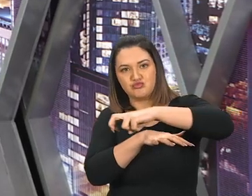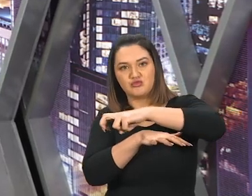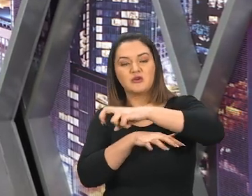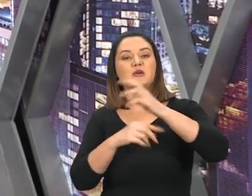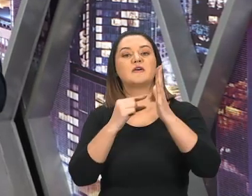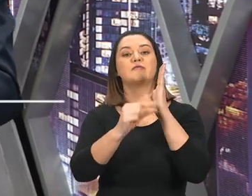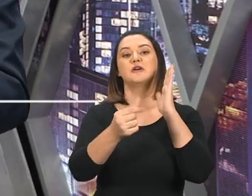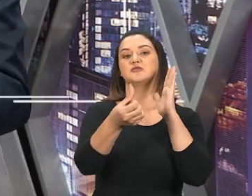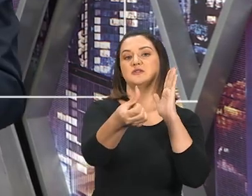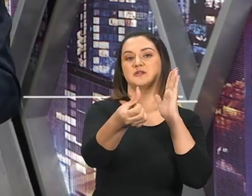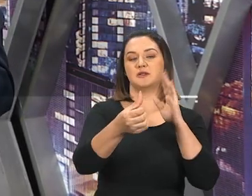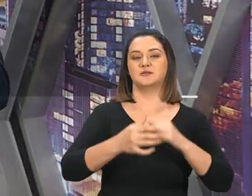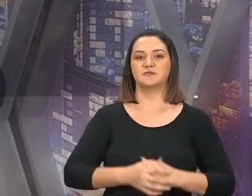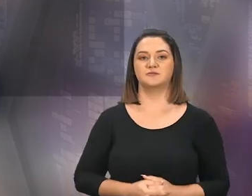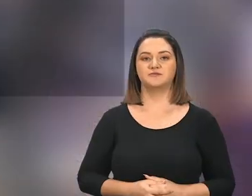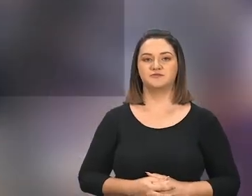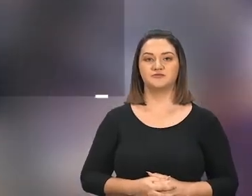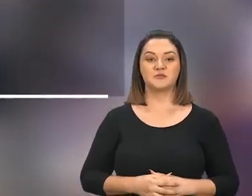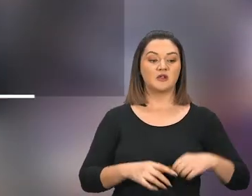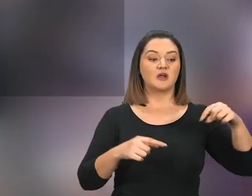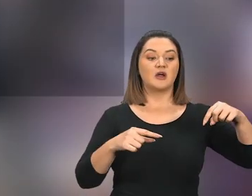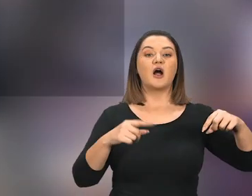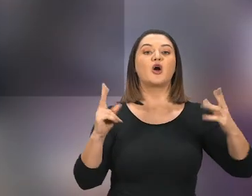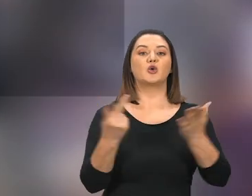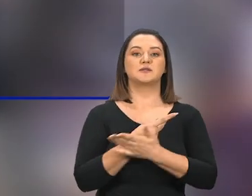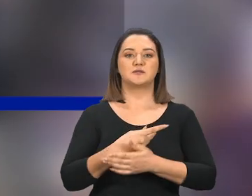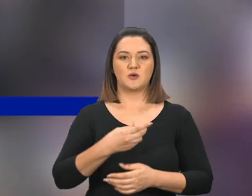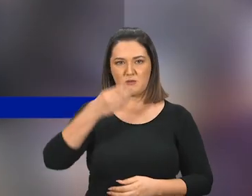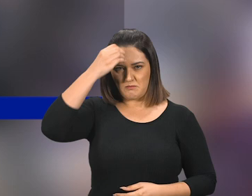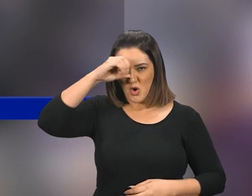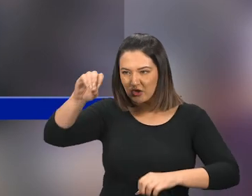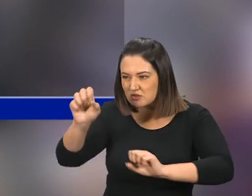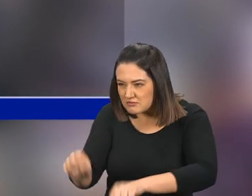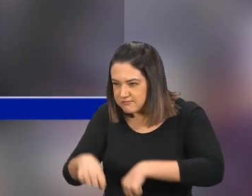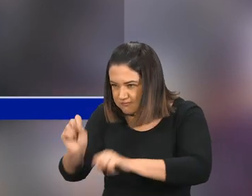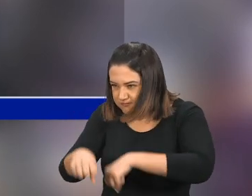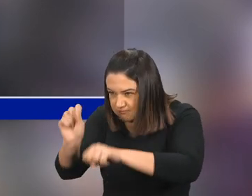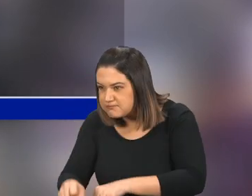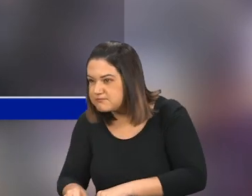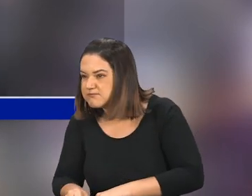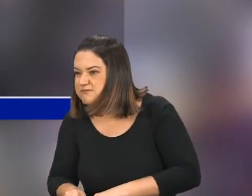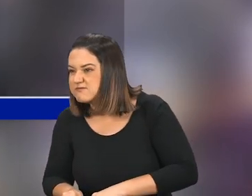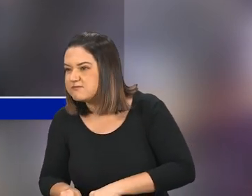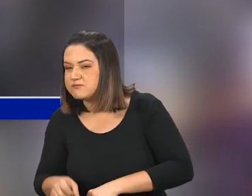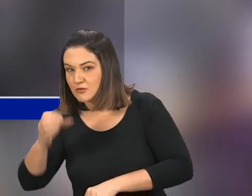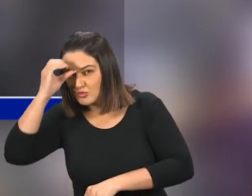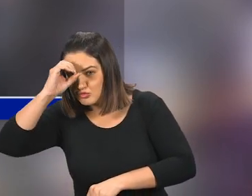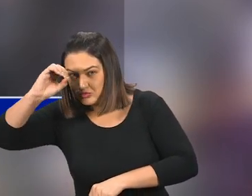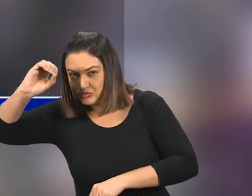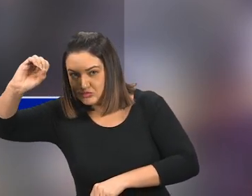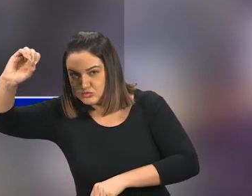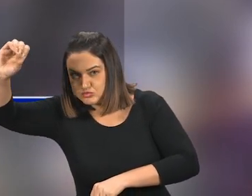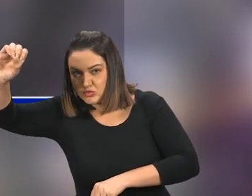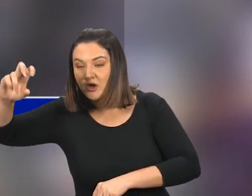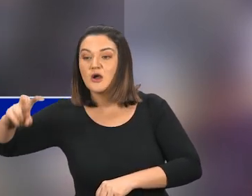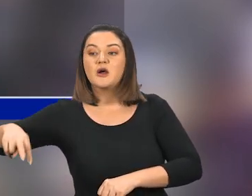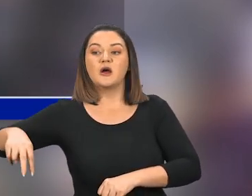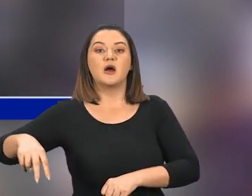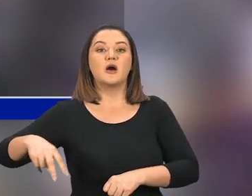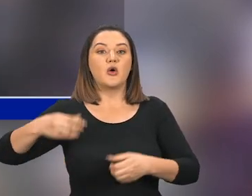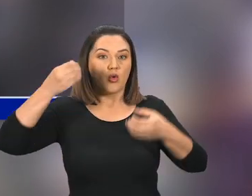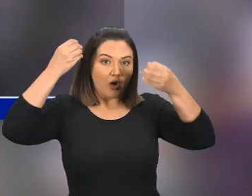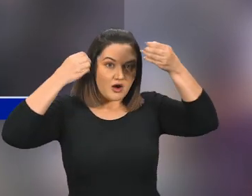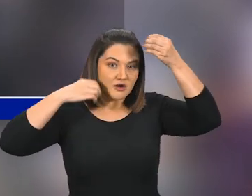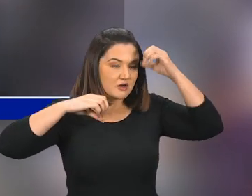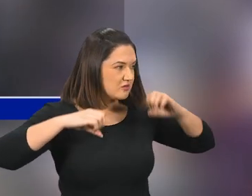Olha agora o verso 6. Diz assim, Dirigiu-se ao carneiro, Que tinha dois chifres, O qual eu tinha visto diante do rio, E correu